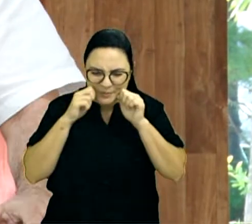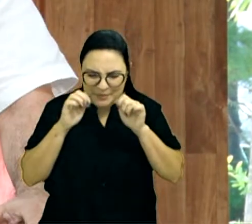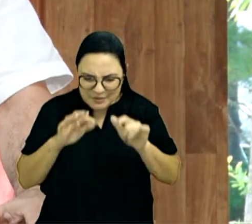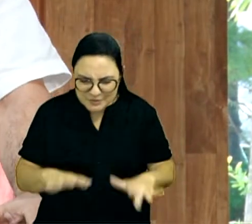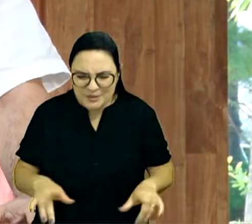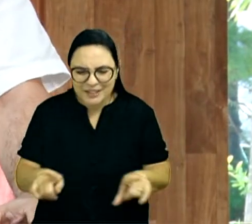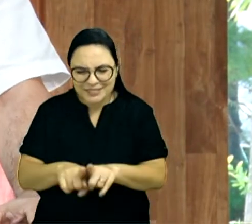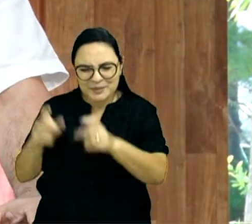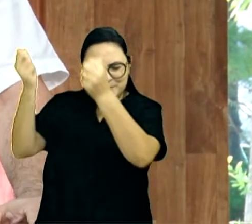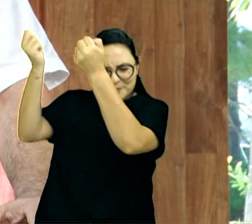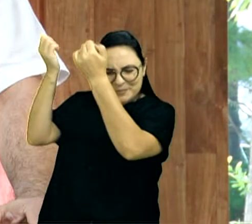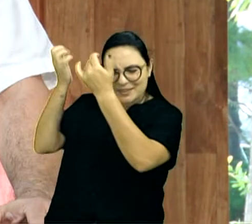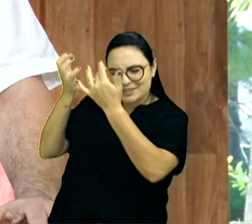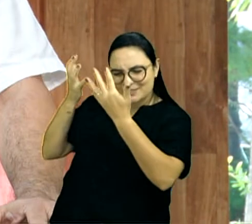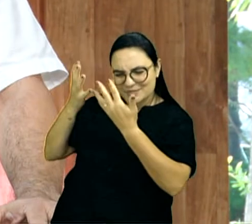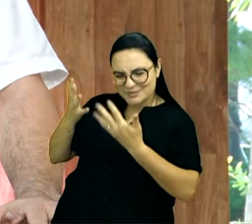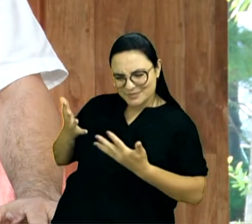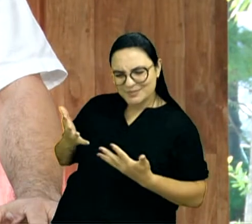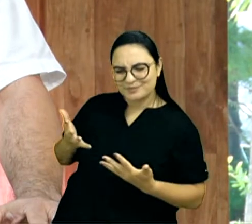abençoado,